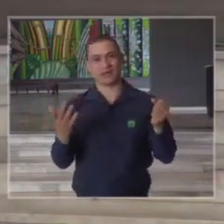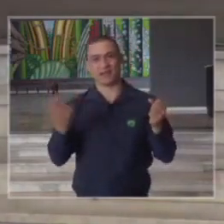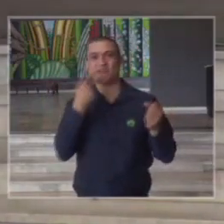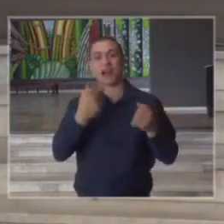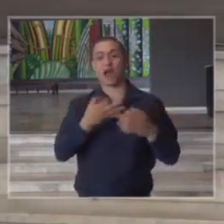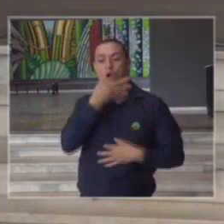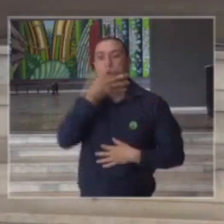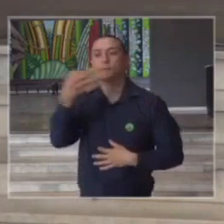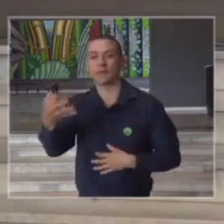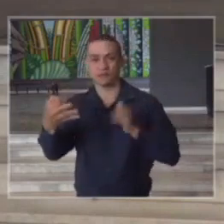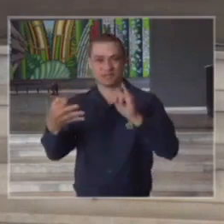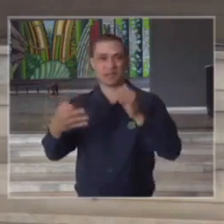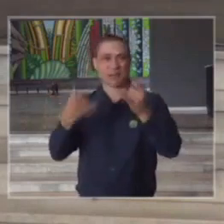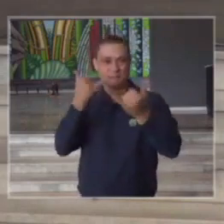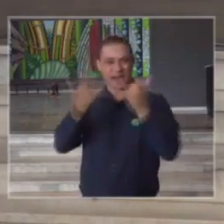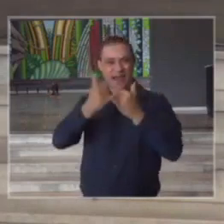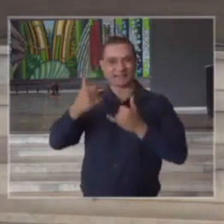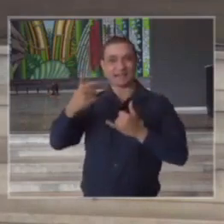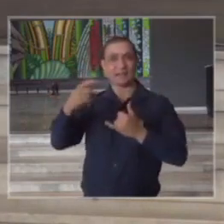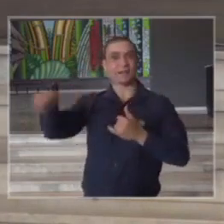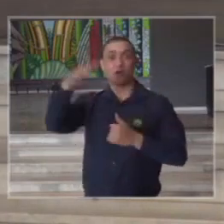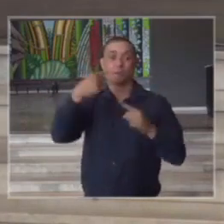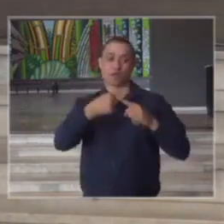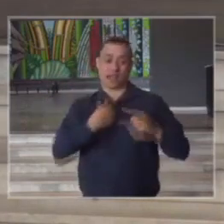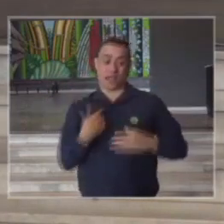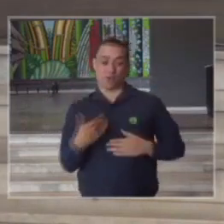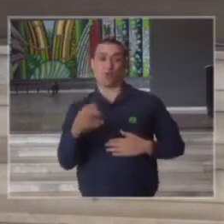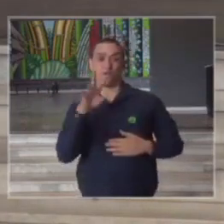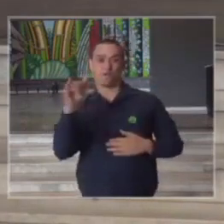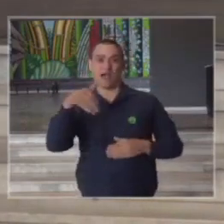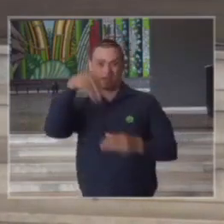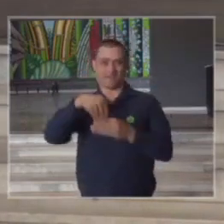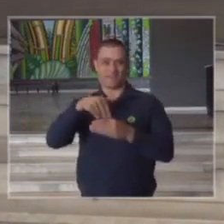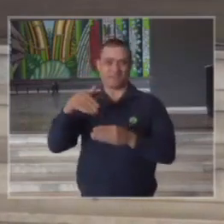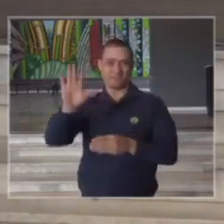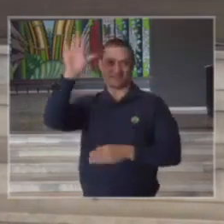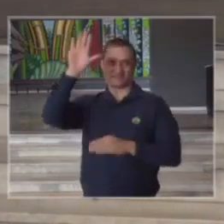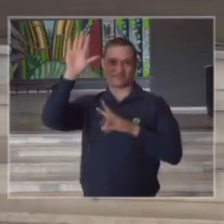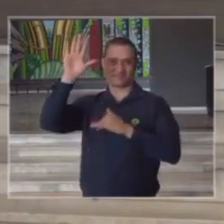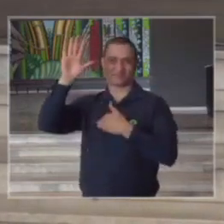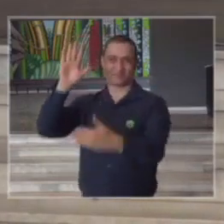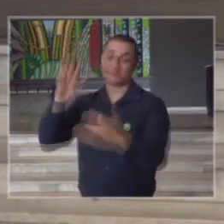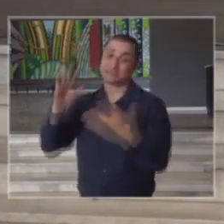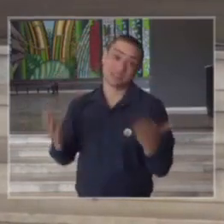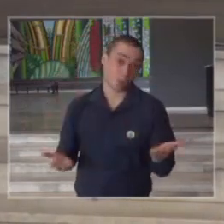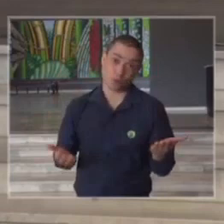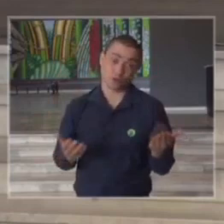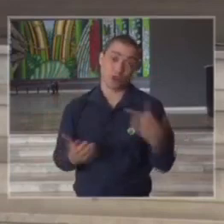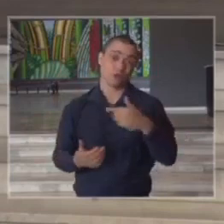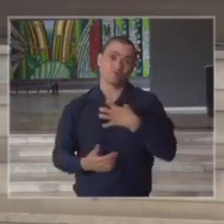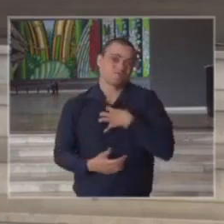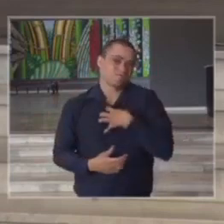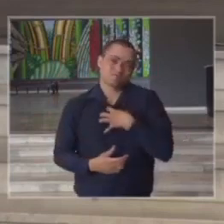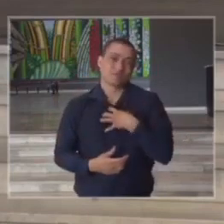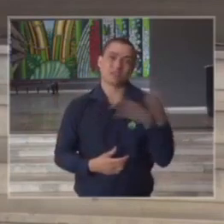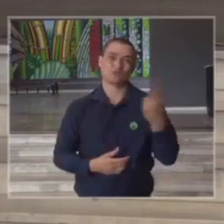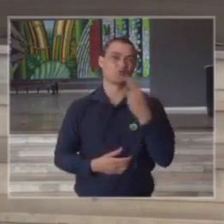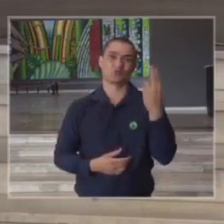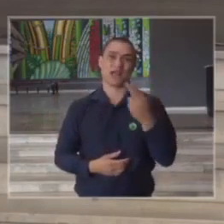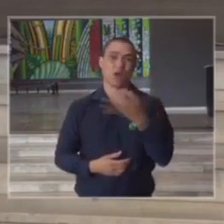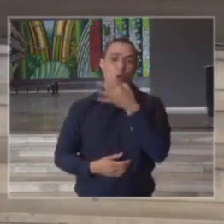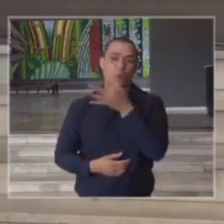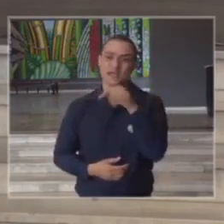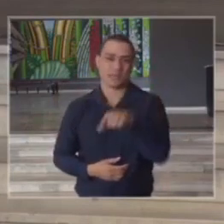externar uma opinião sem que isso seja contaminado pelo fato de eu ser pré-candidato então nesse momento eu sinto muito mas eu não posso